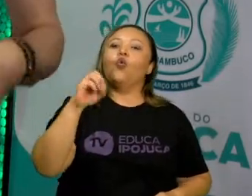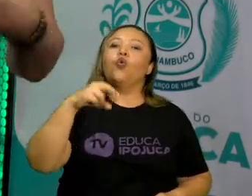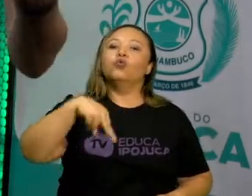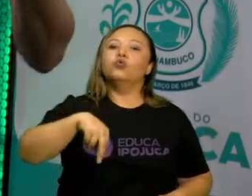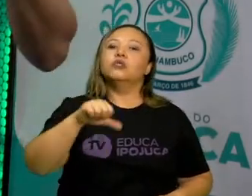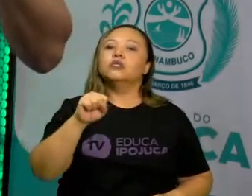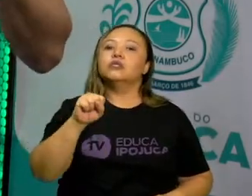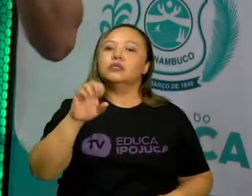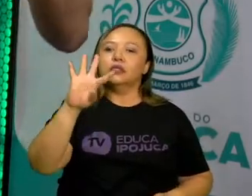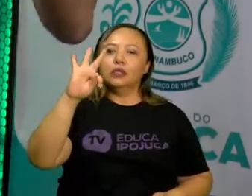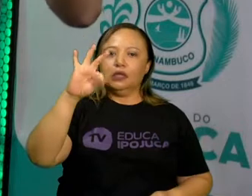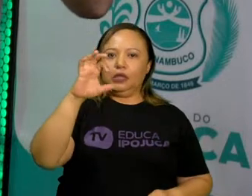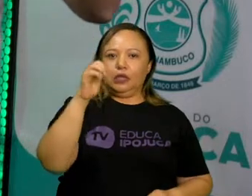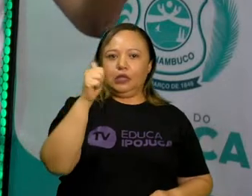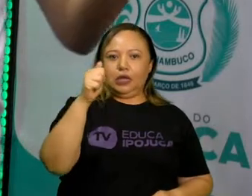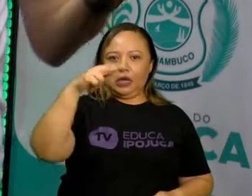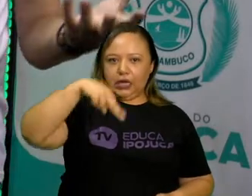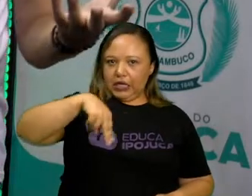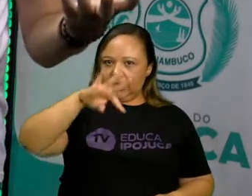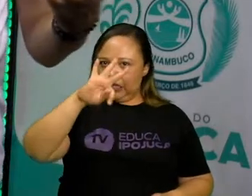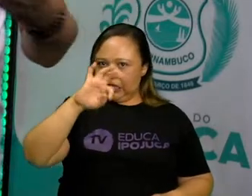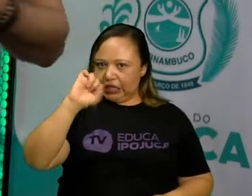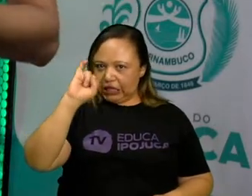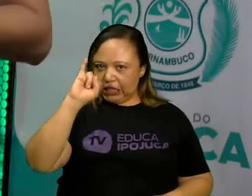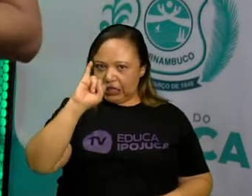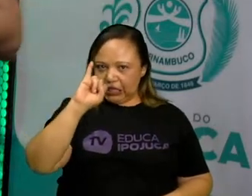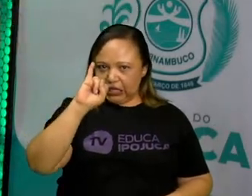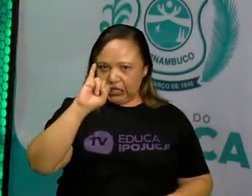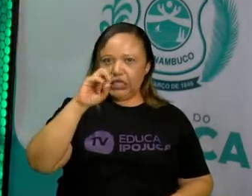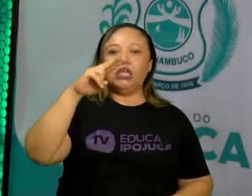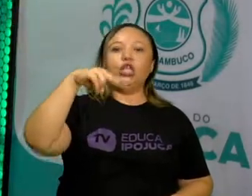teatro, considerado para nós o pai do teatro moderno,